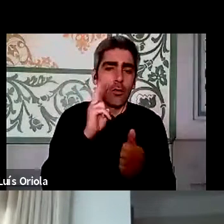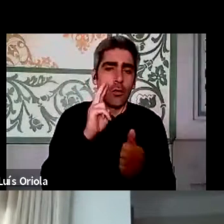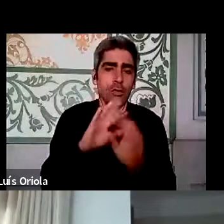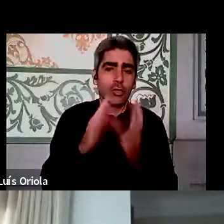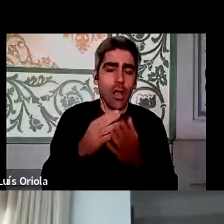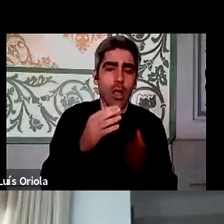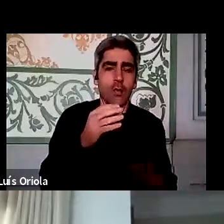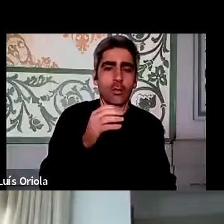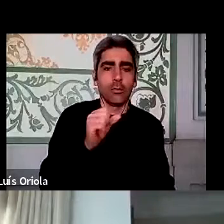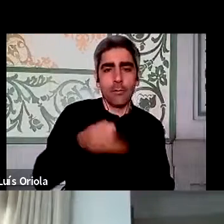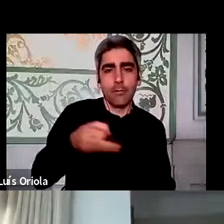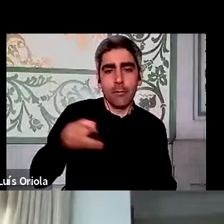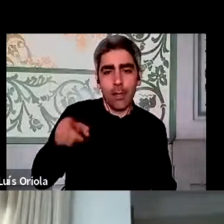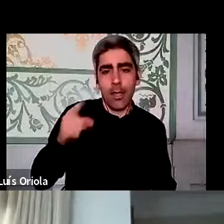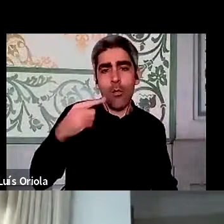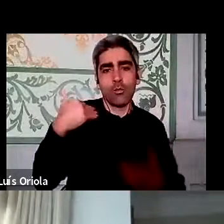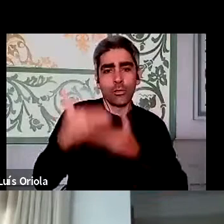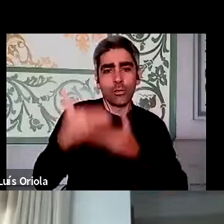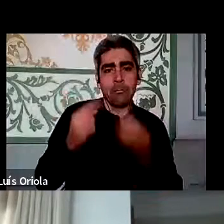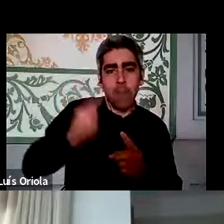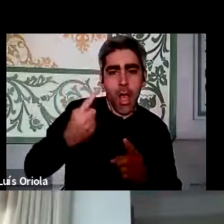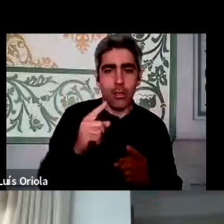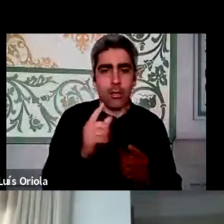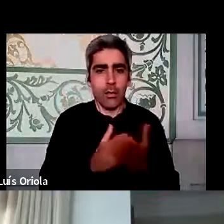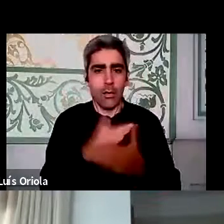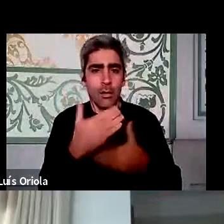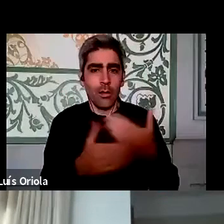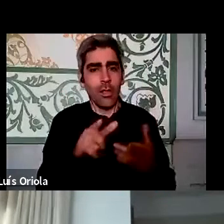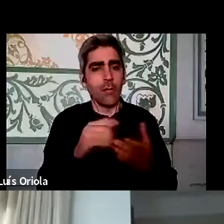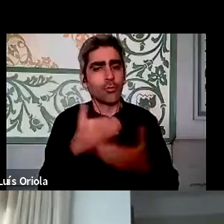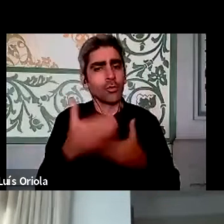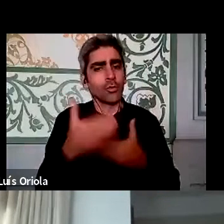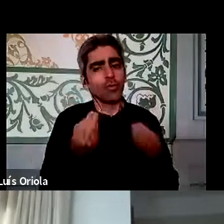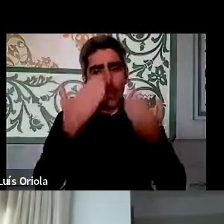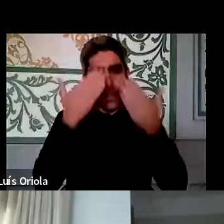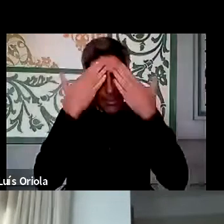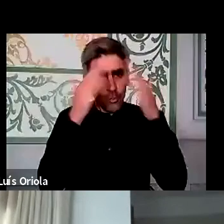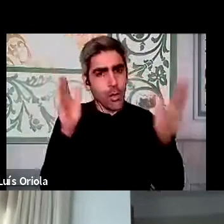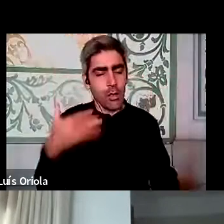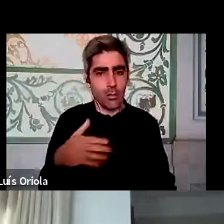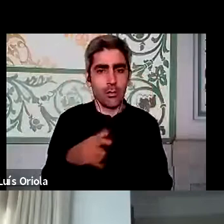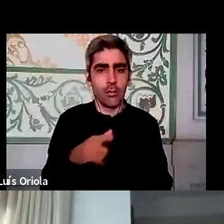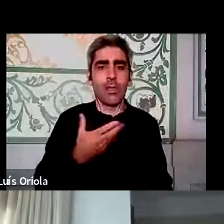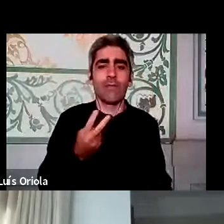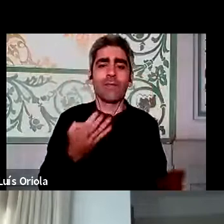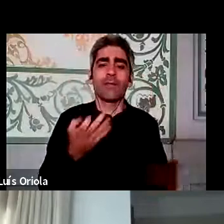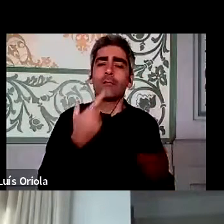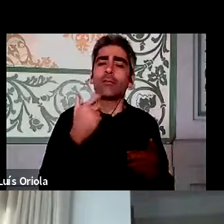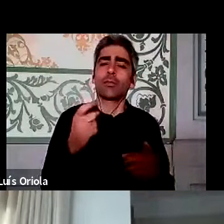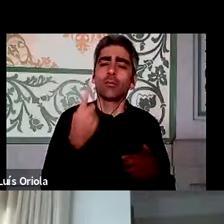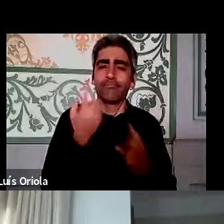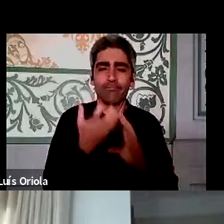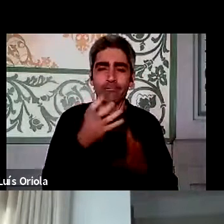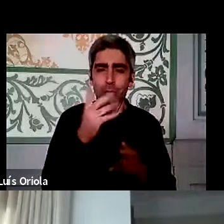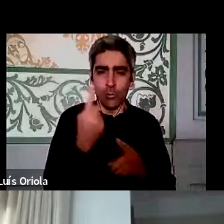está a mandar no processo, ele continuava a andar e era um processo bastante democrático, um processo bastante democrático. David, deixe-me sublinhar